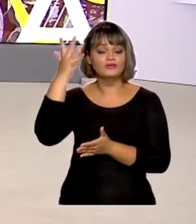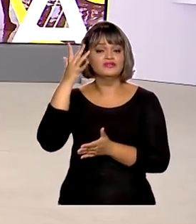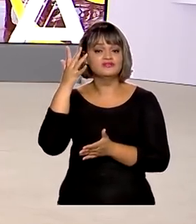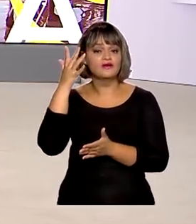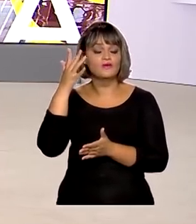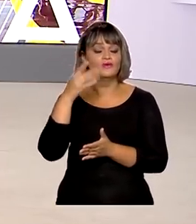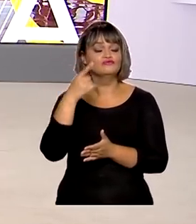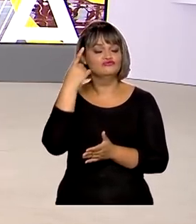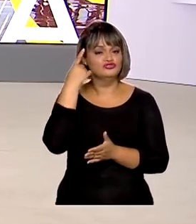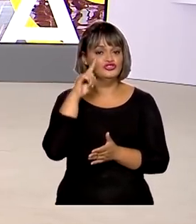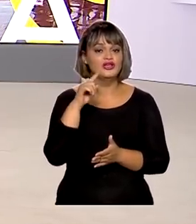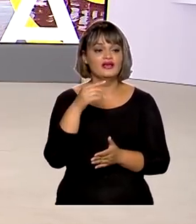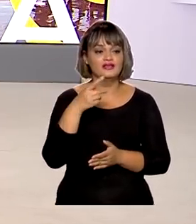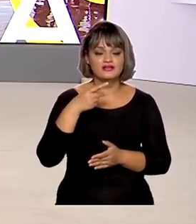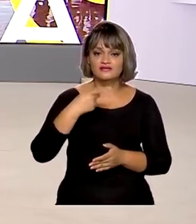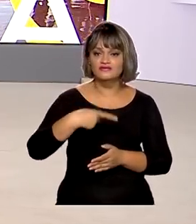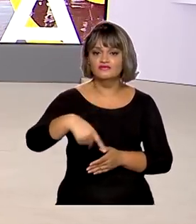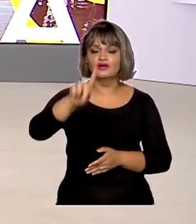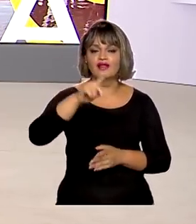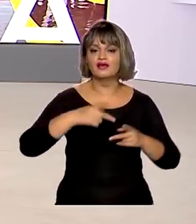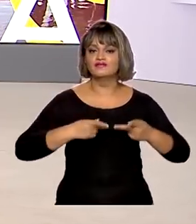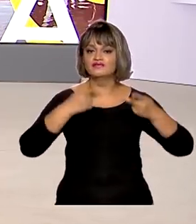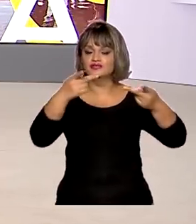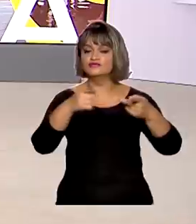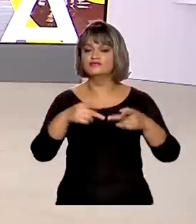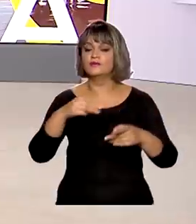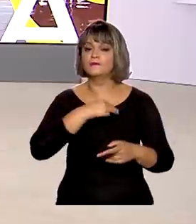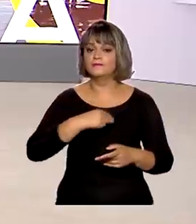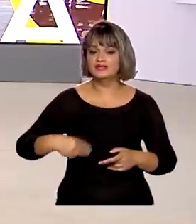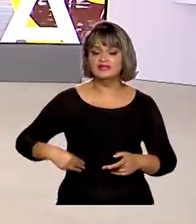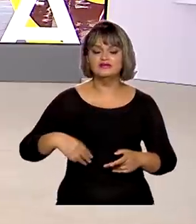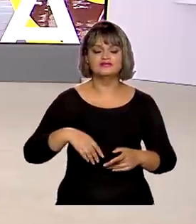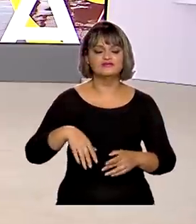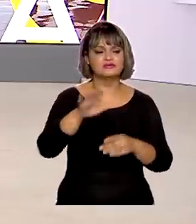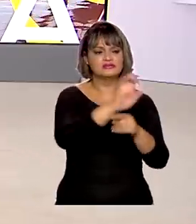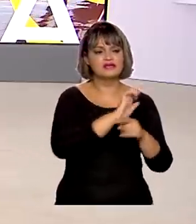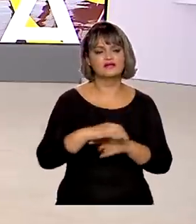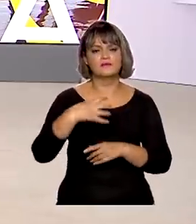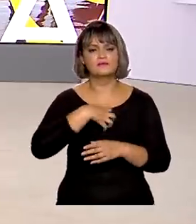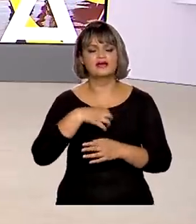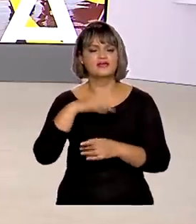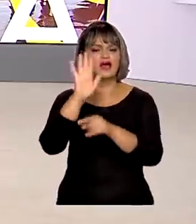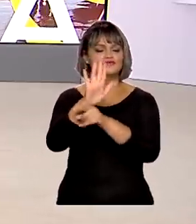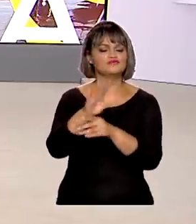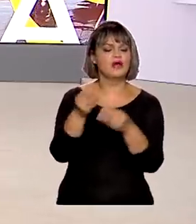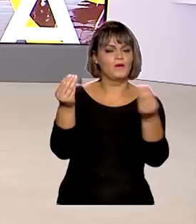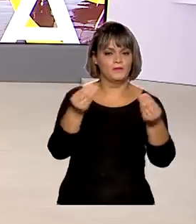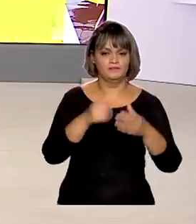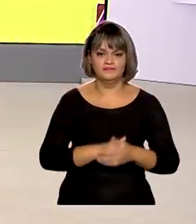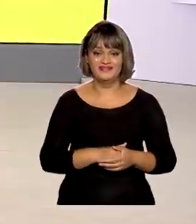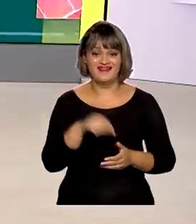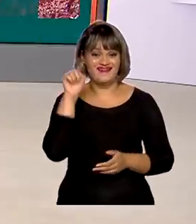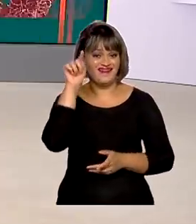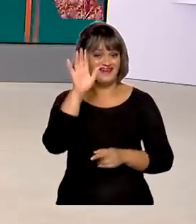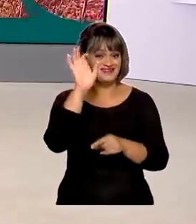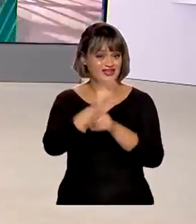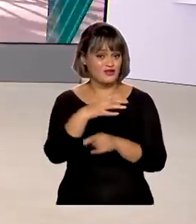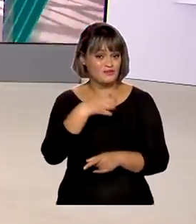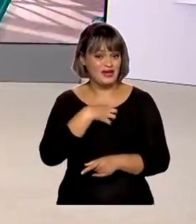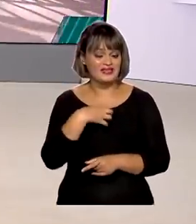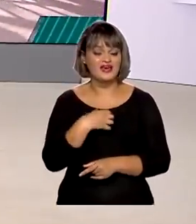dia que ministros sobrevoaram a Bahia e anunciaram mais ações para a população afetada. No estado, chegou a